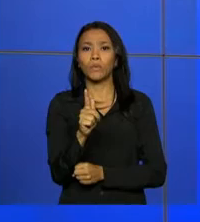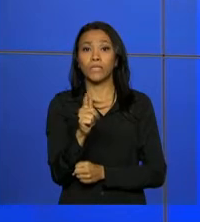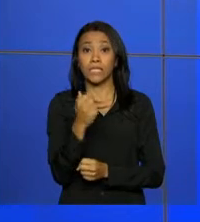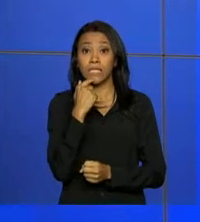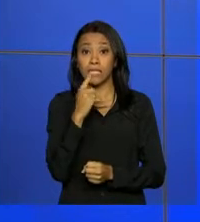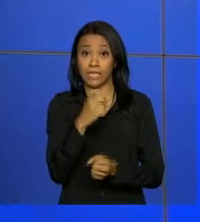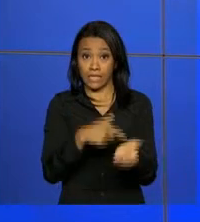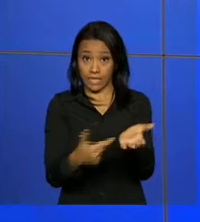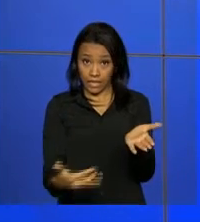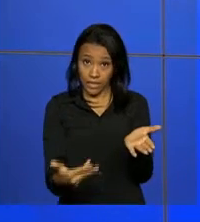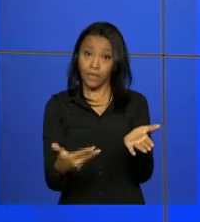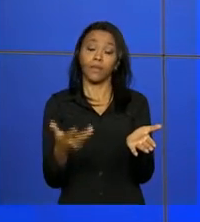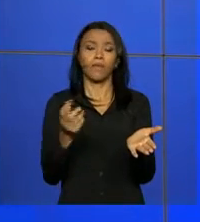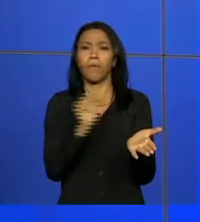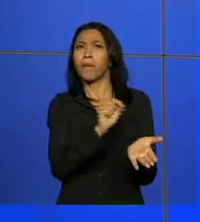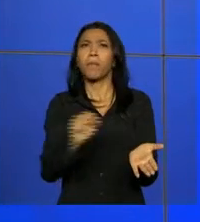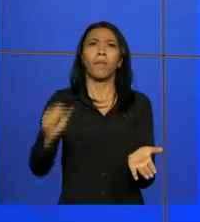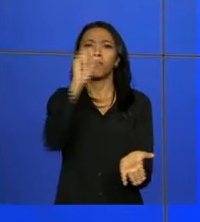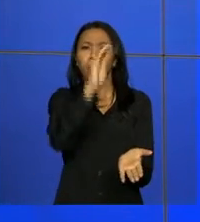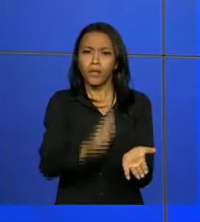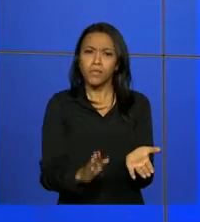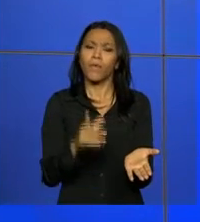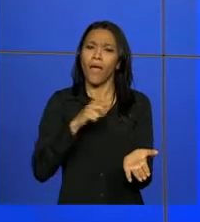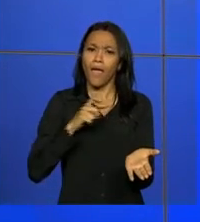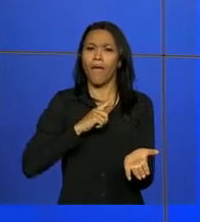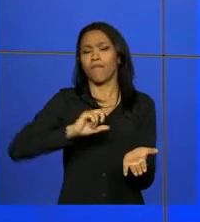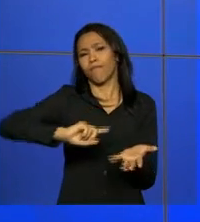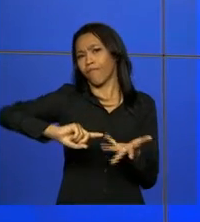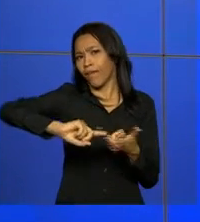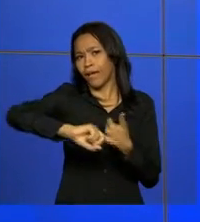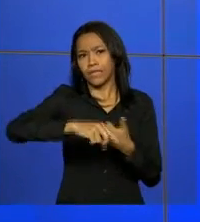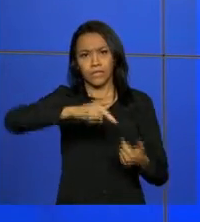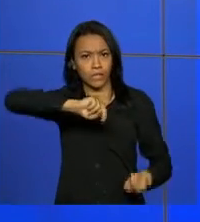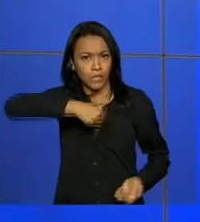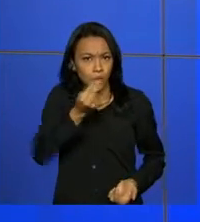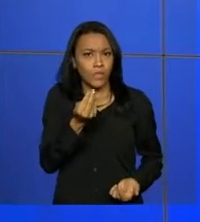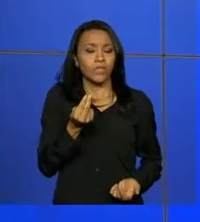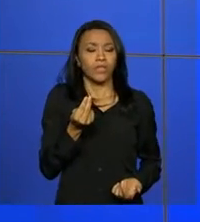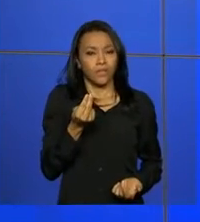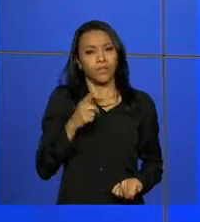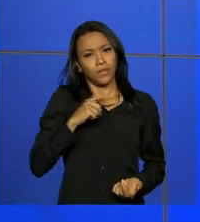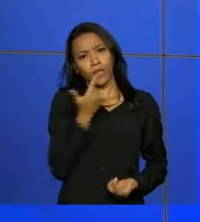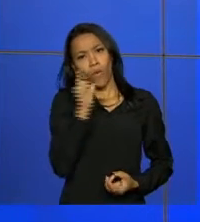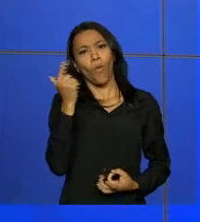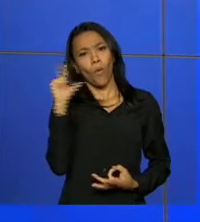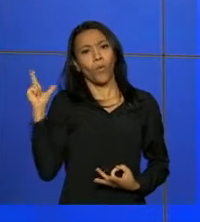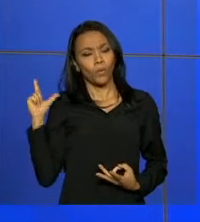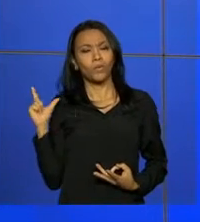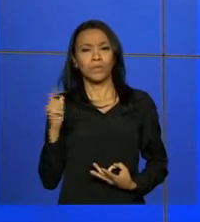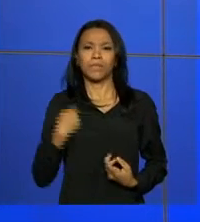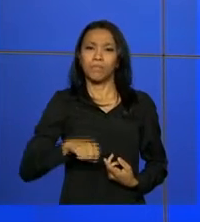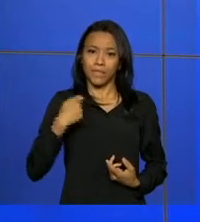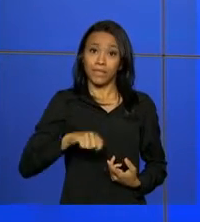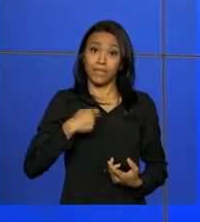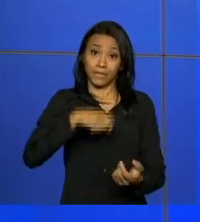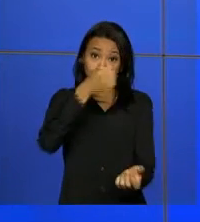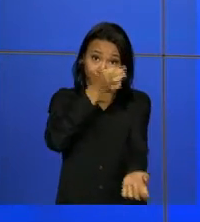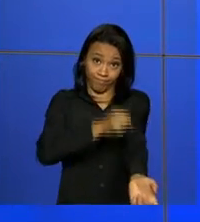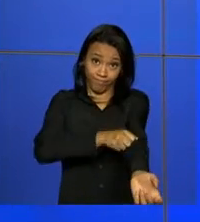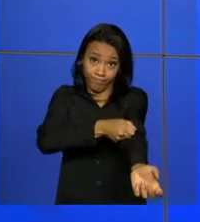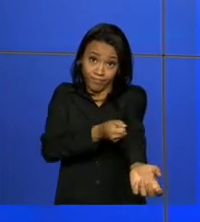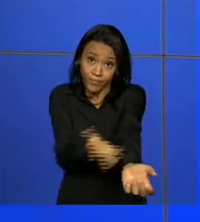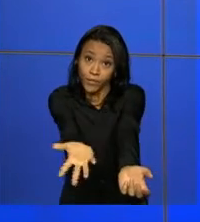mas diariamente, em todo o país, são realizadas milhares de cirurgias e ocorrem outras situações que exigem transfusão.